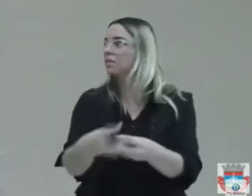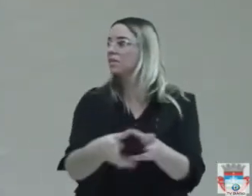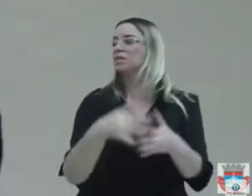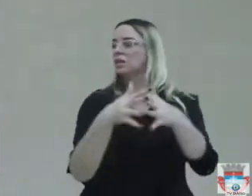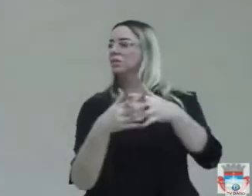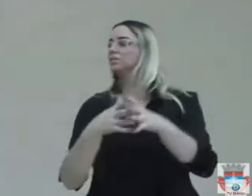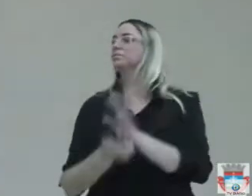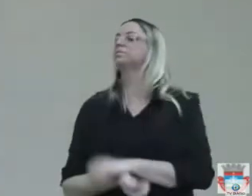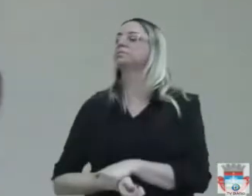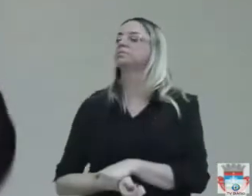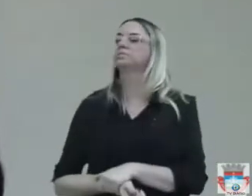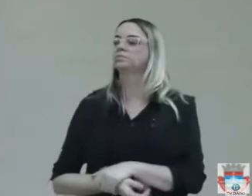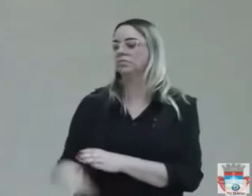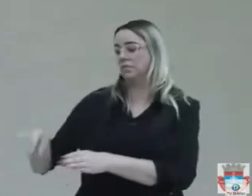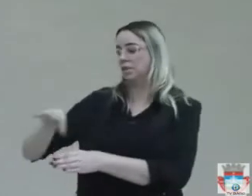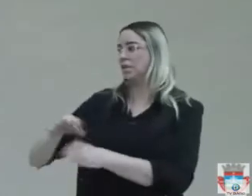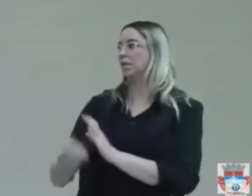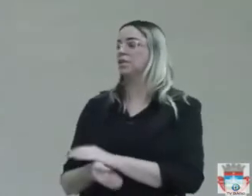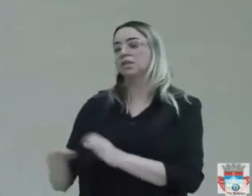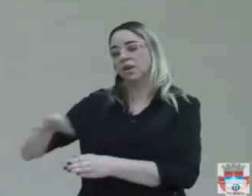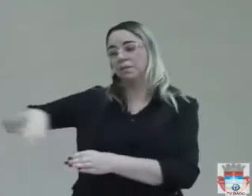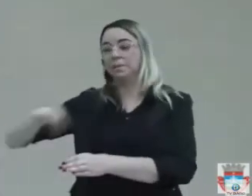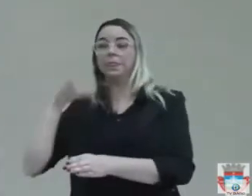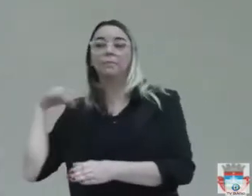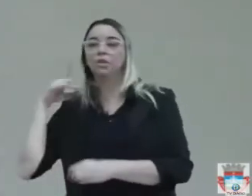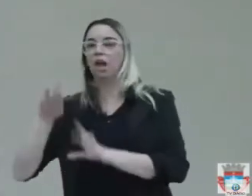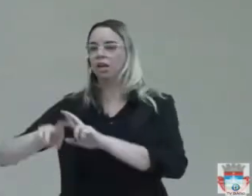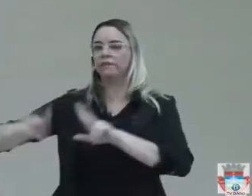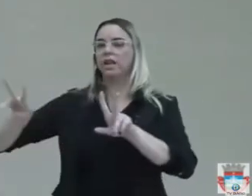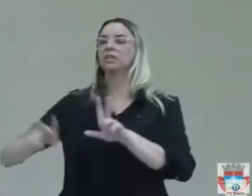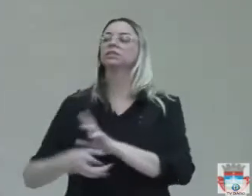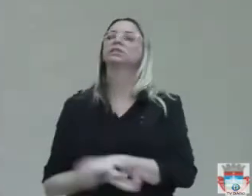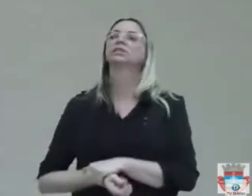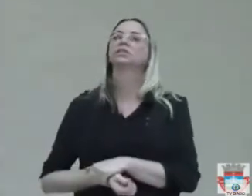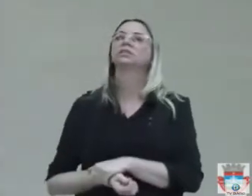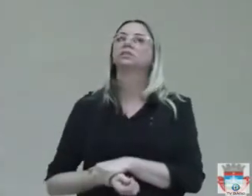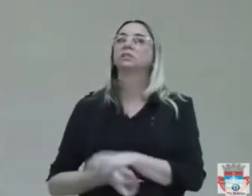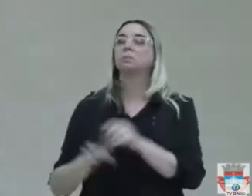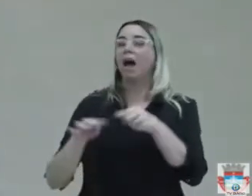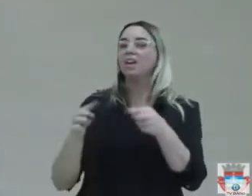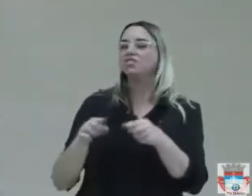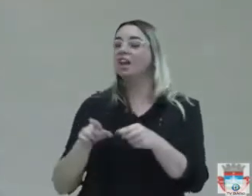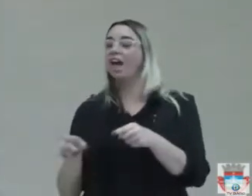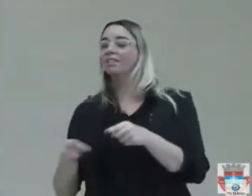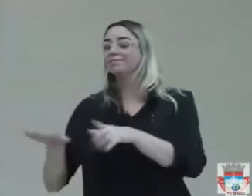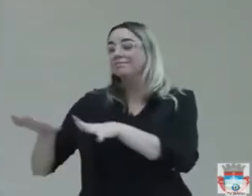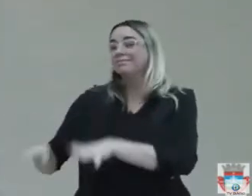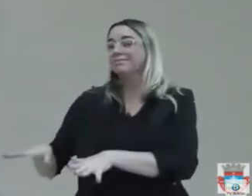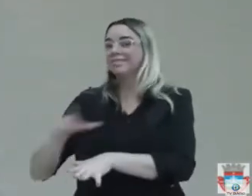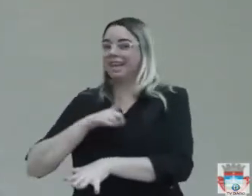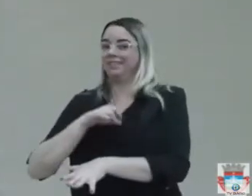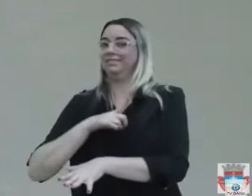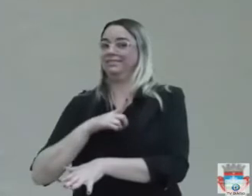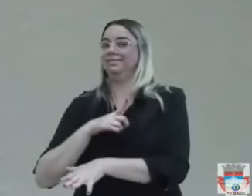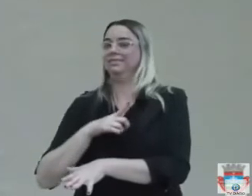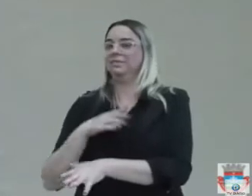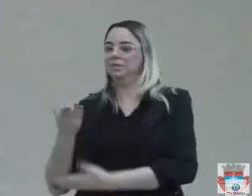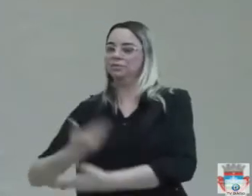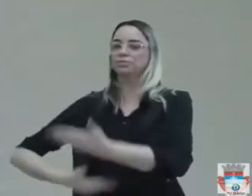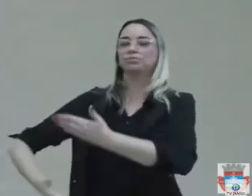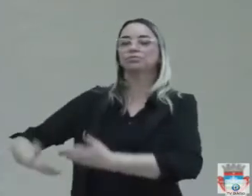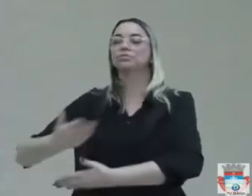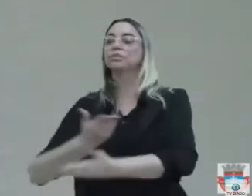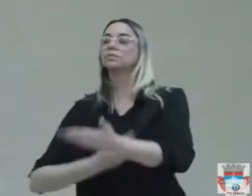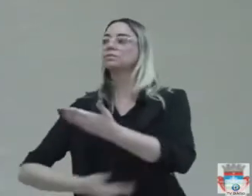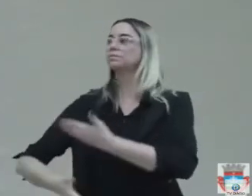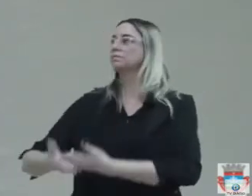e Espírito Santo foi emenda do deputado Diego Moraes. mas está lá, está lá atendendo a população.